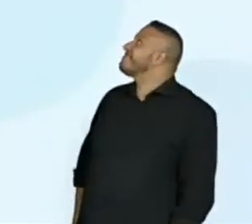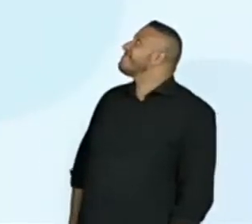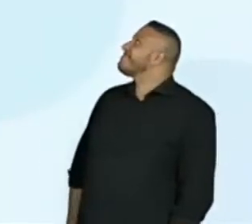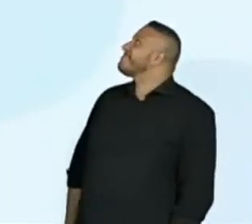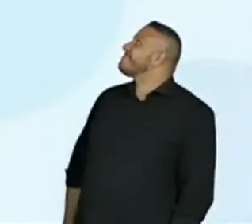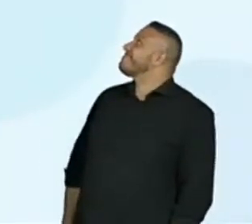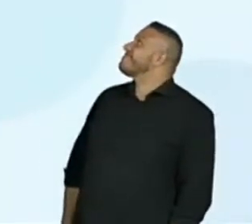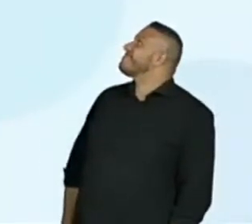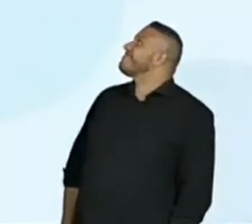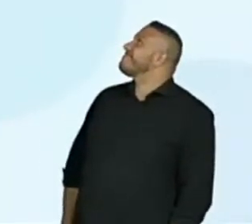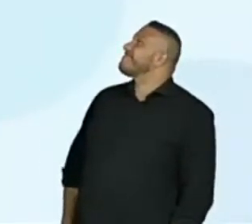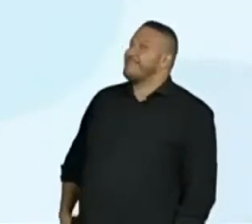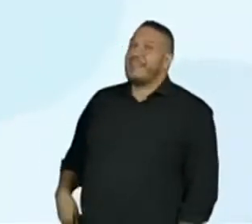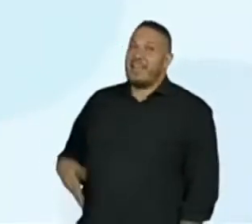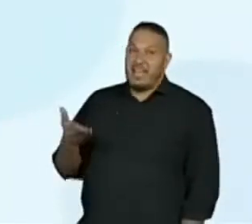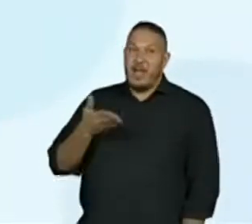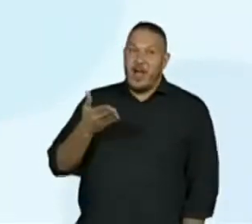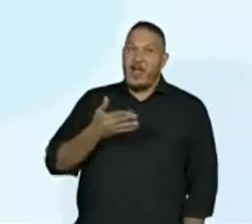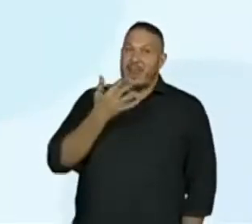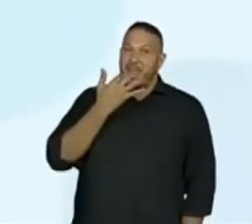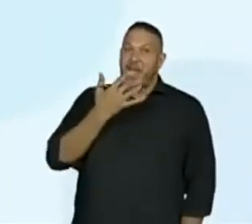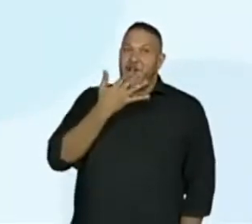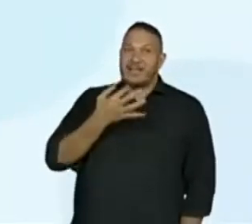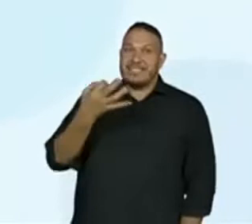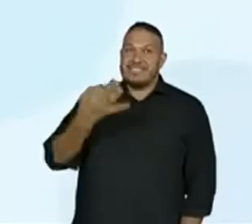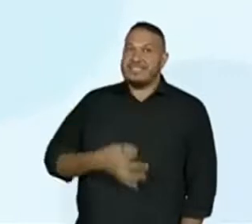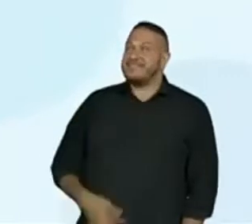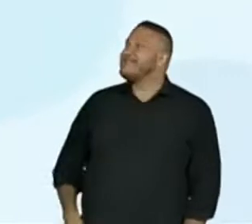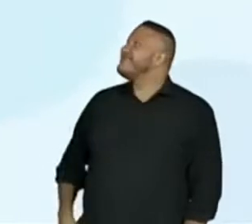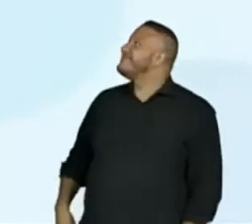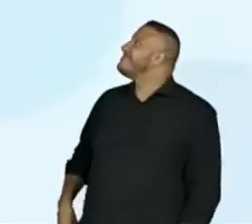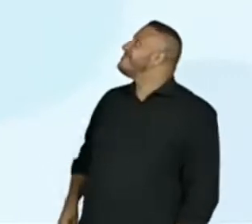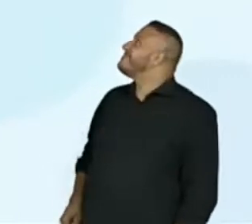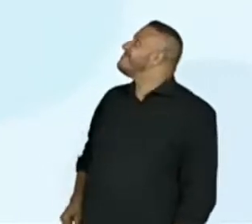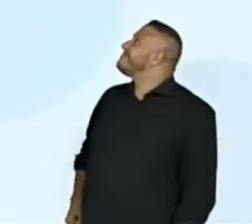agora está com a cor certa tuivaé